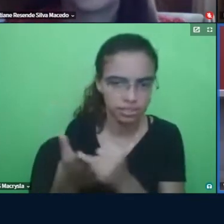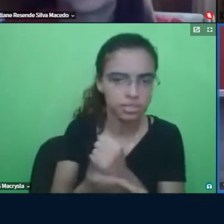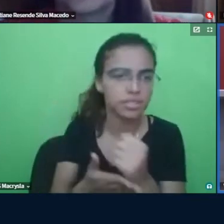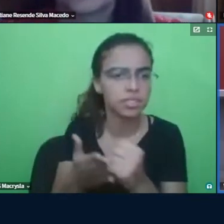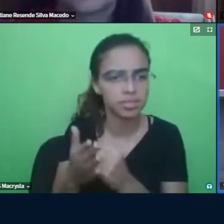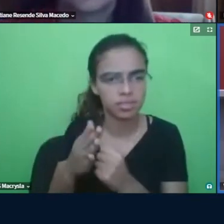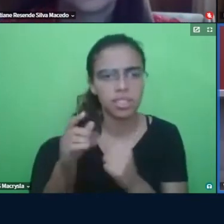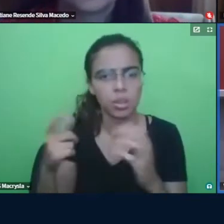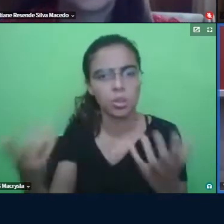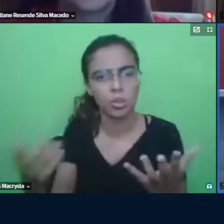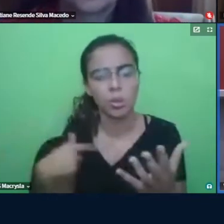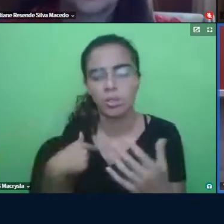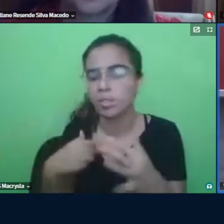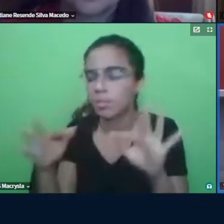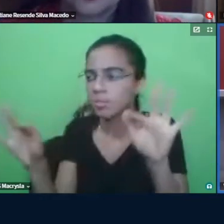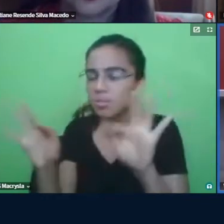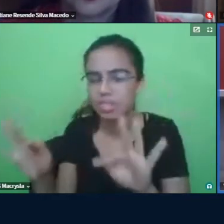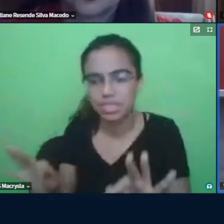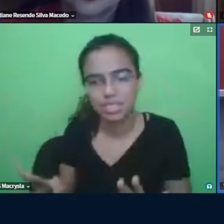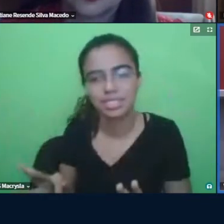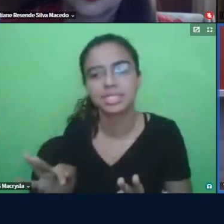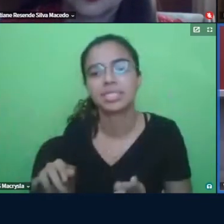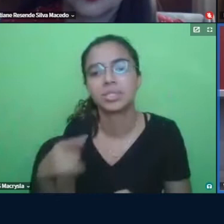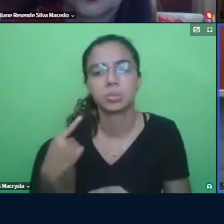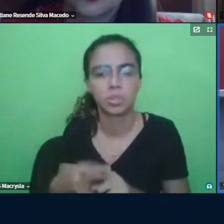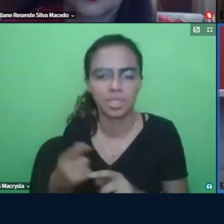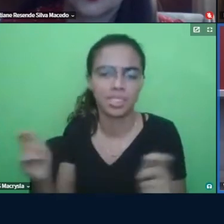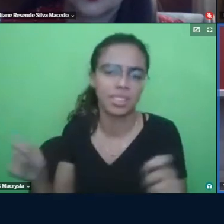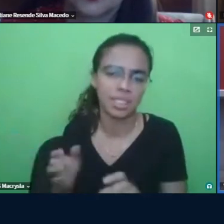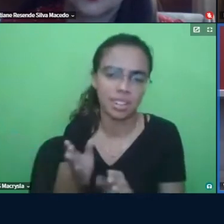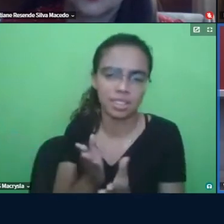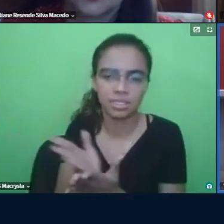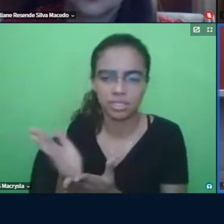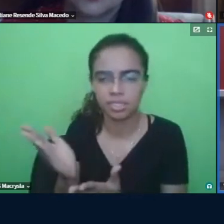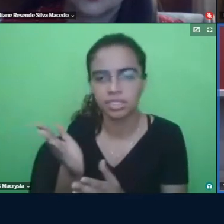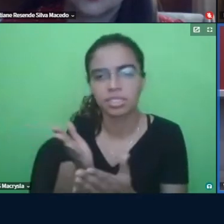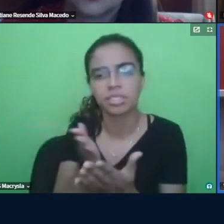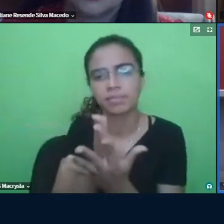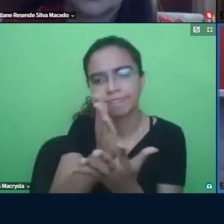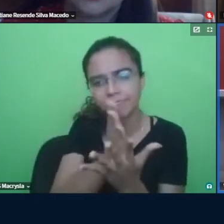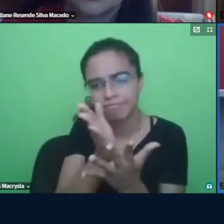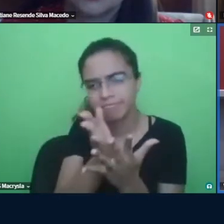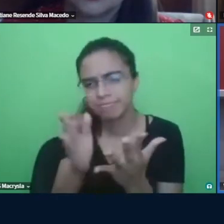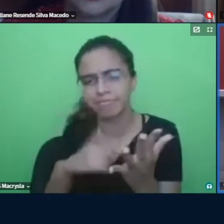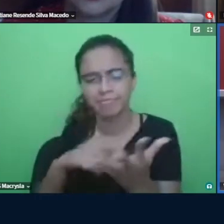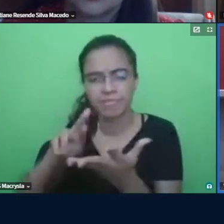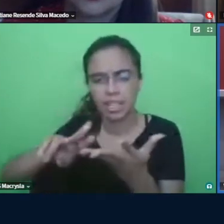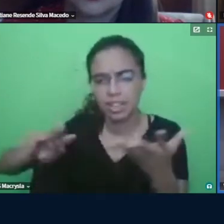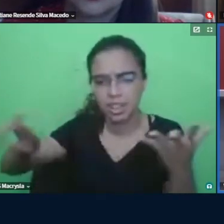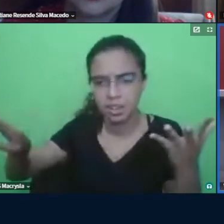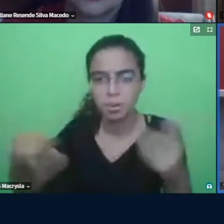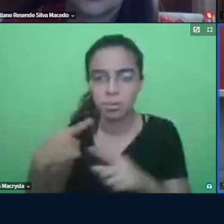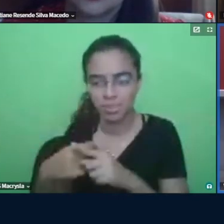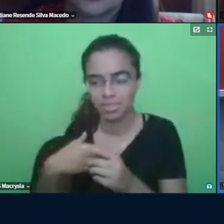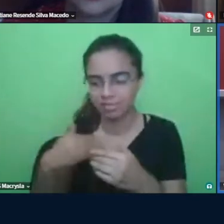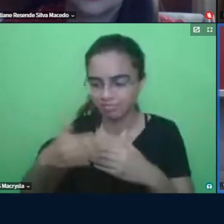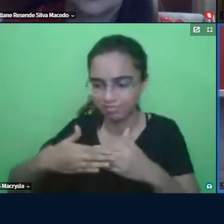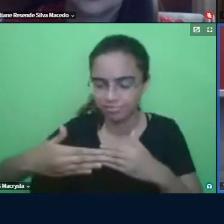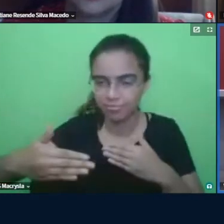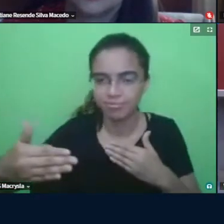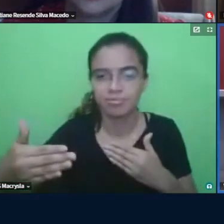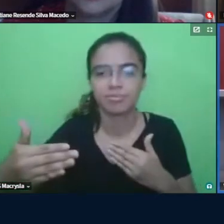muito feliz eu vislumbro assim muitas possibilidades já apontei isso pra Cristiane muitas vezes eu acho que daqui vão sair